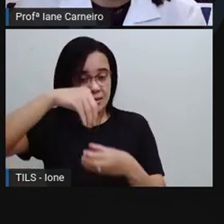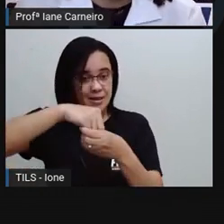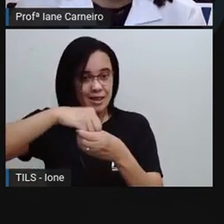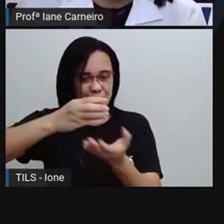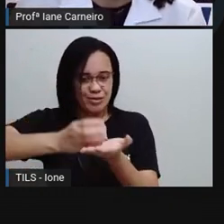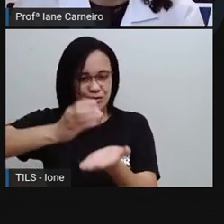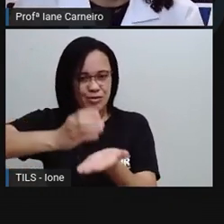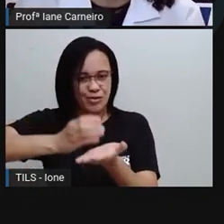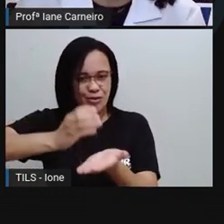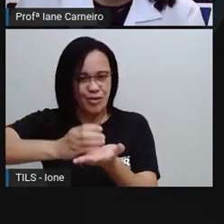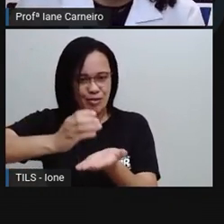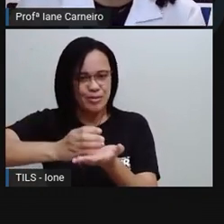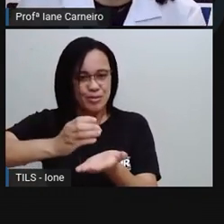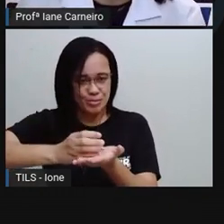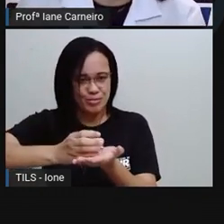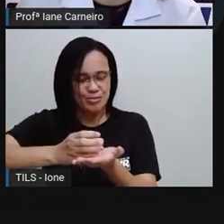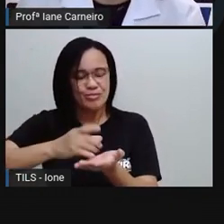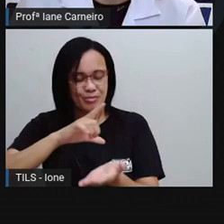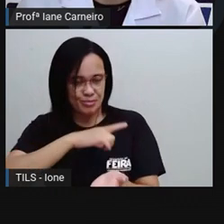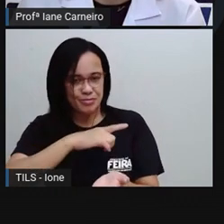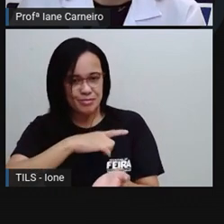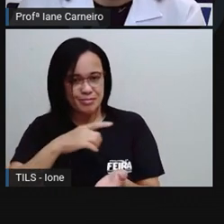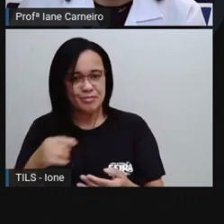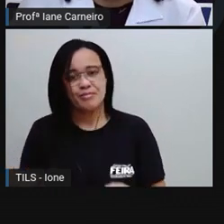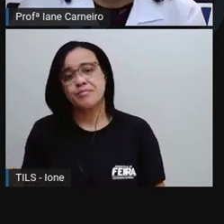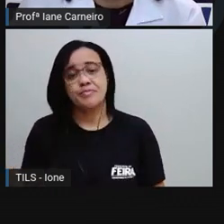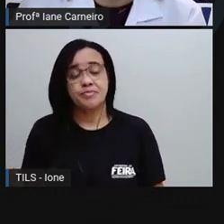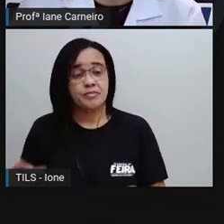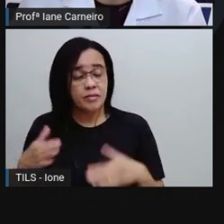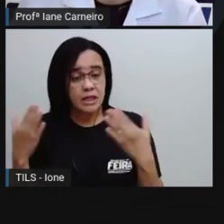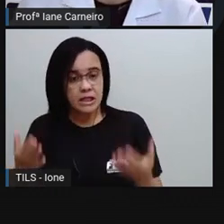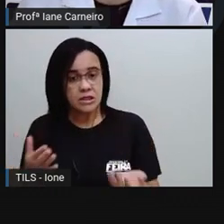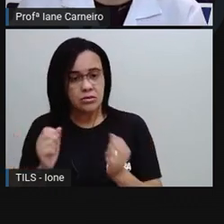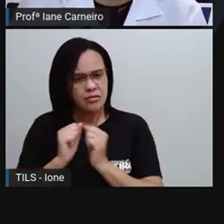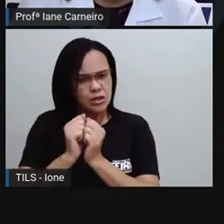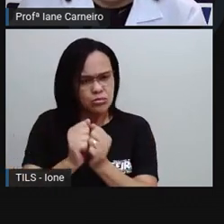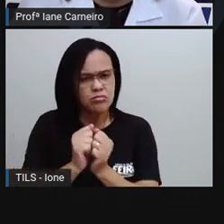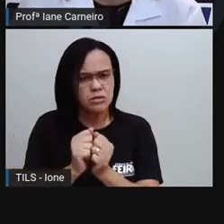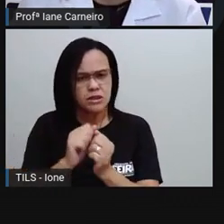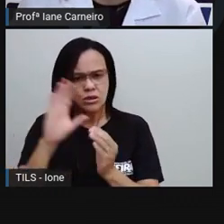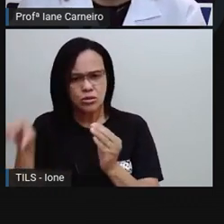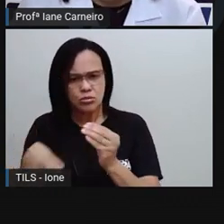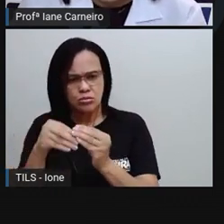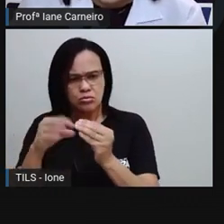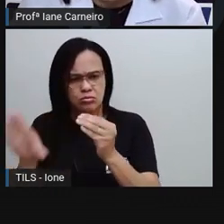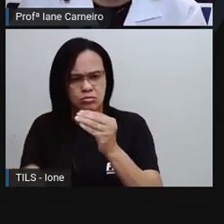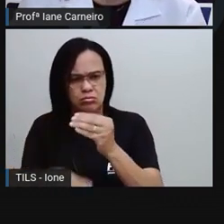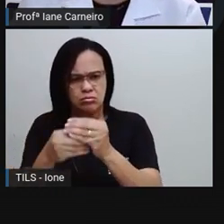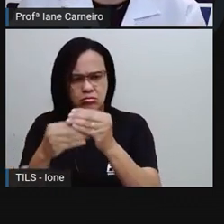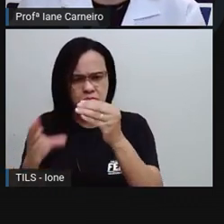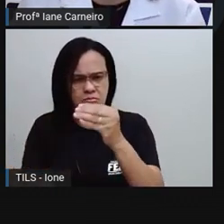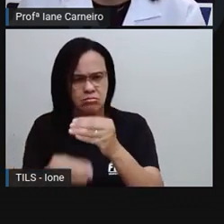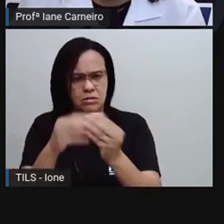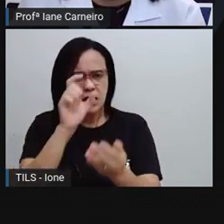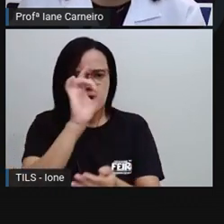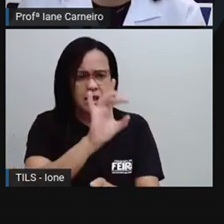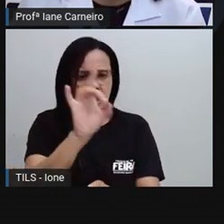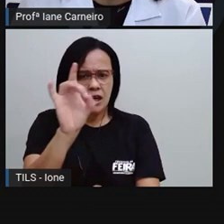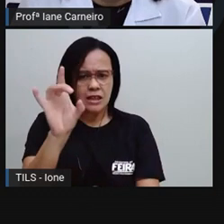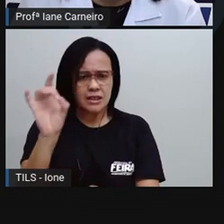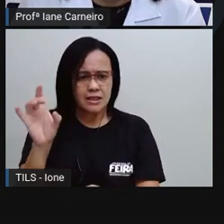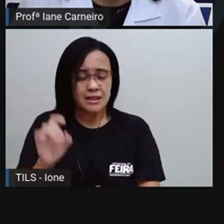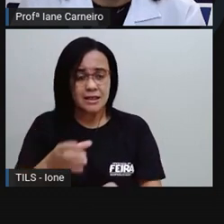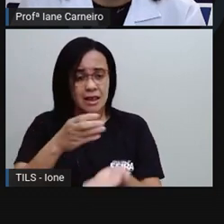Então, ele cabe 250 ml. E aí, se a gente for juntando, ó, a cada quantidade de copo que a gente for juntando,